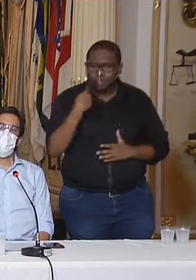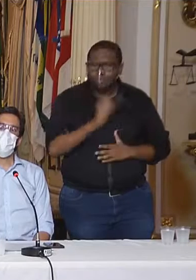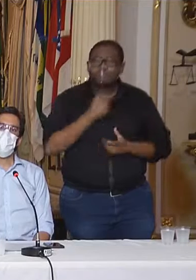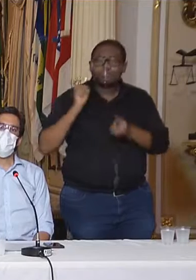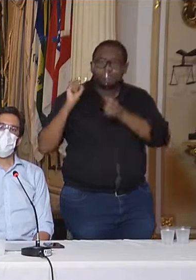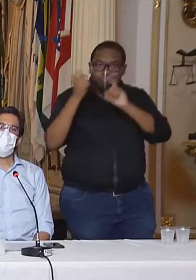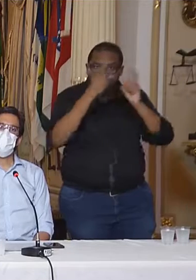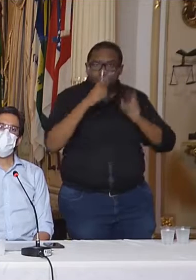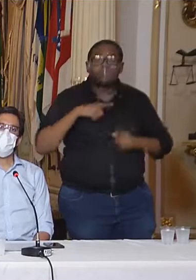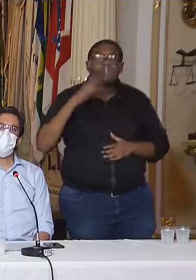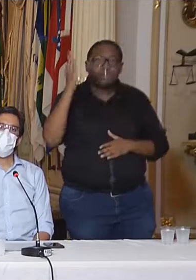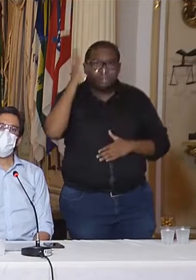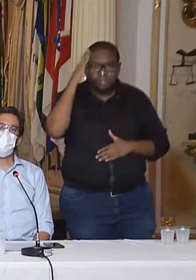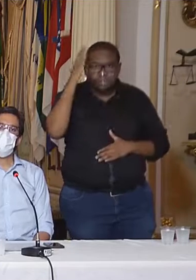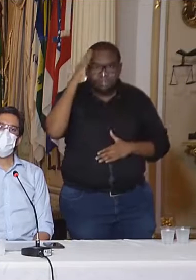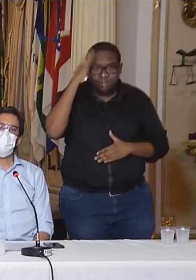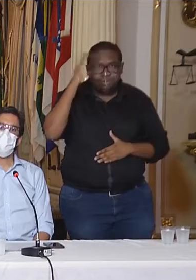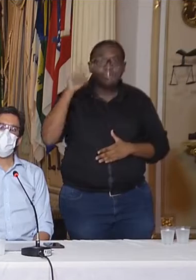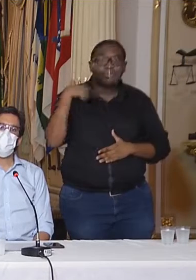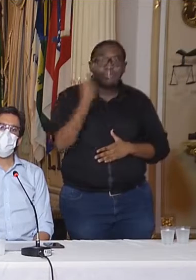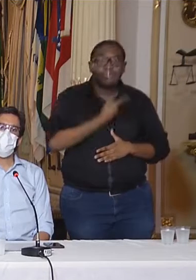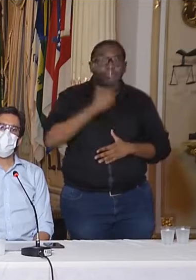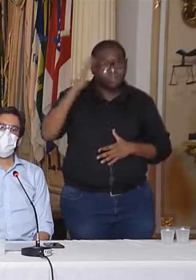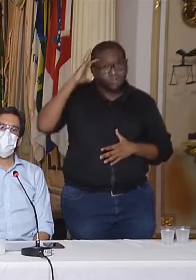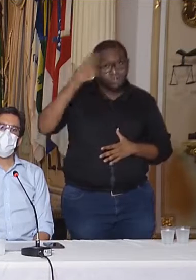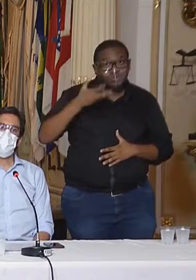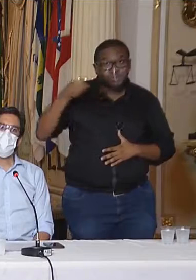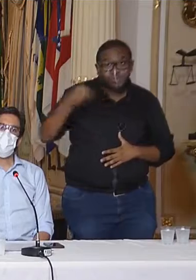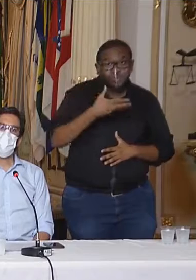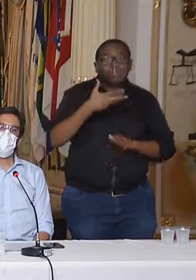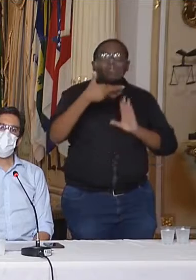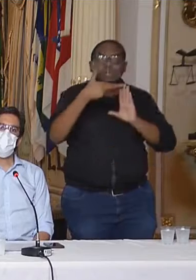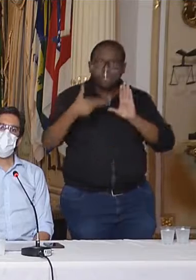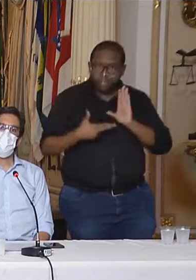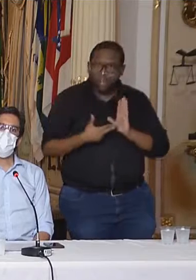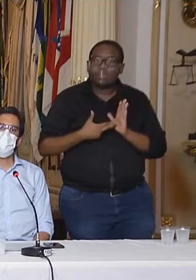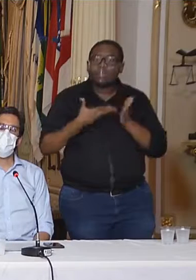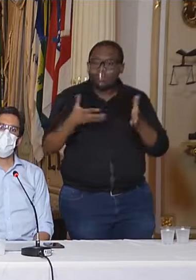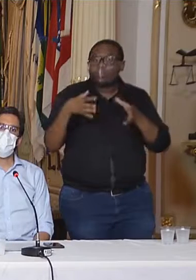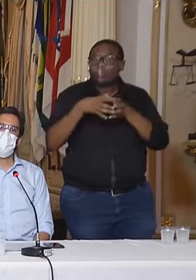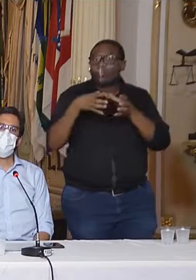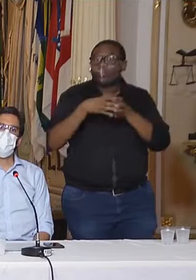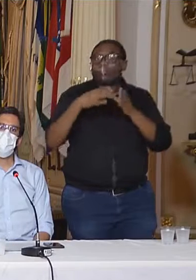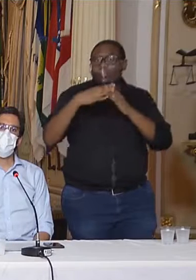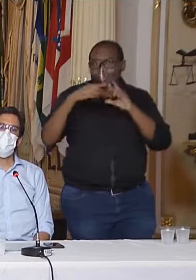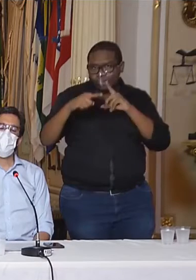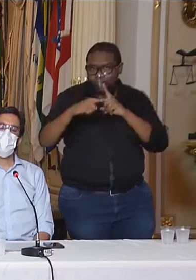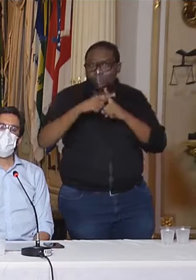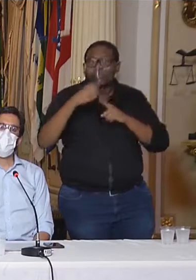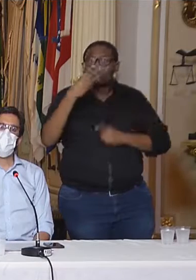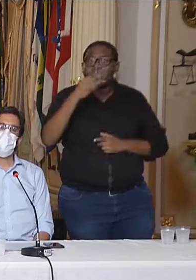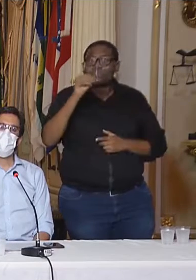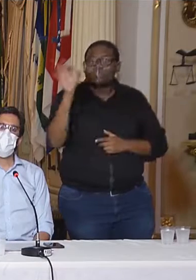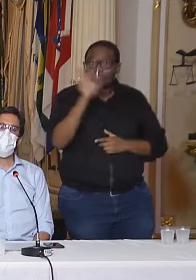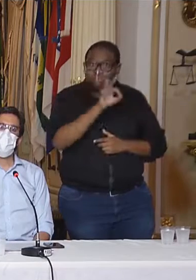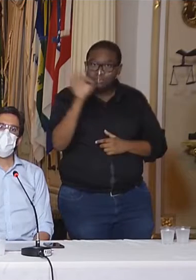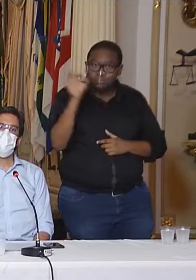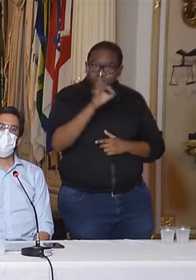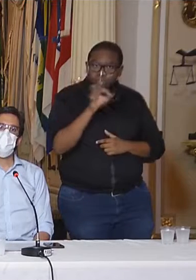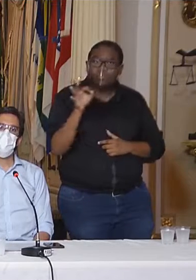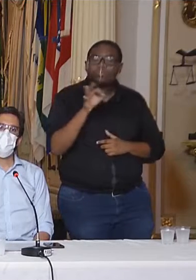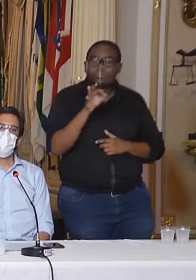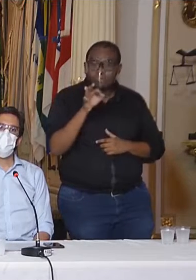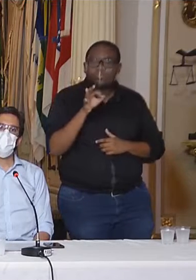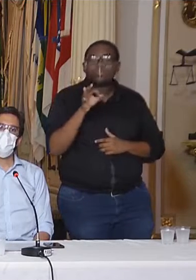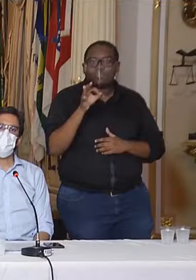de um entendimento profundo, nós definimos novos protocolos para esse segmento. 30% de limitação dos